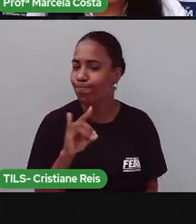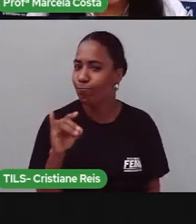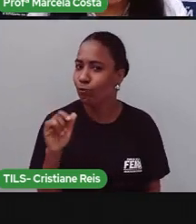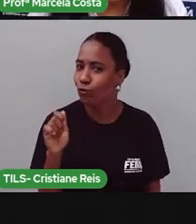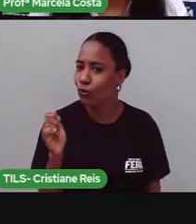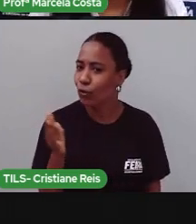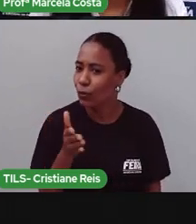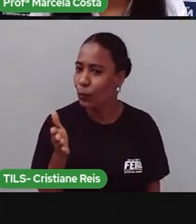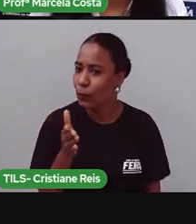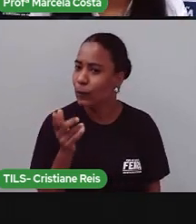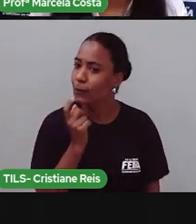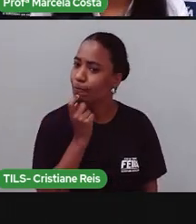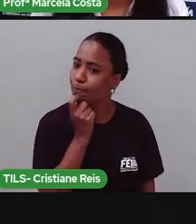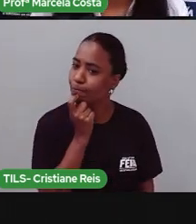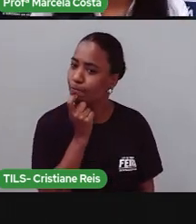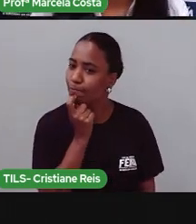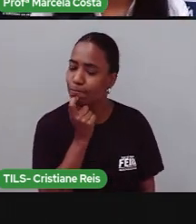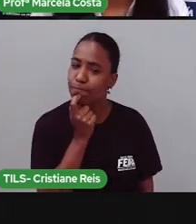a data de hoje?